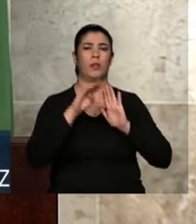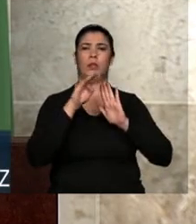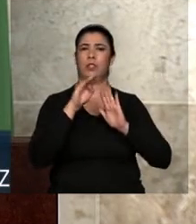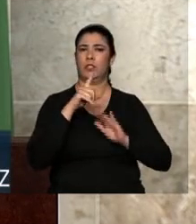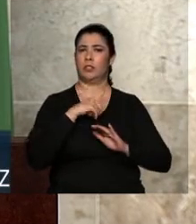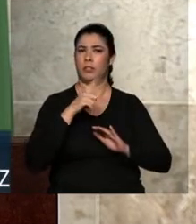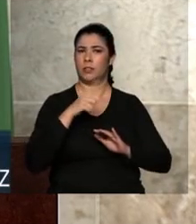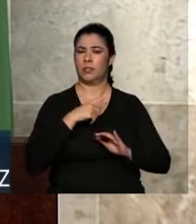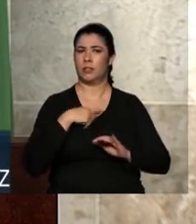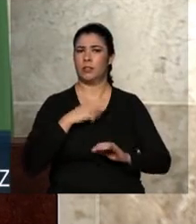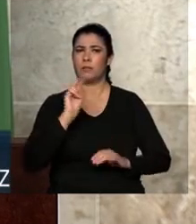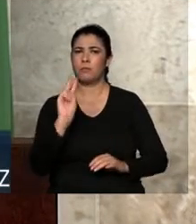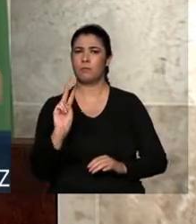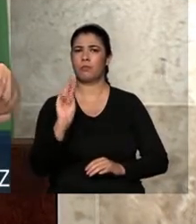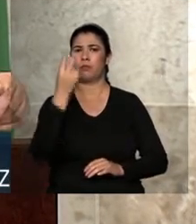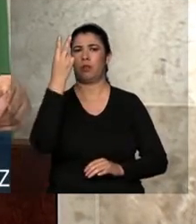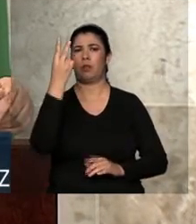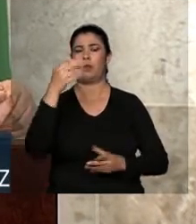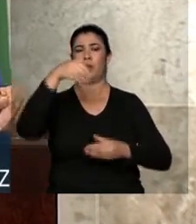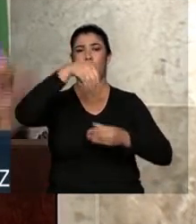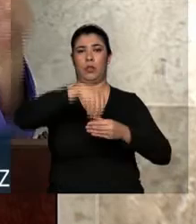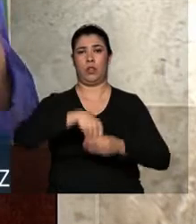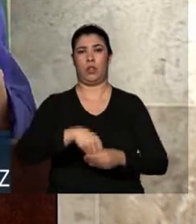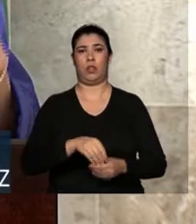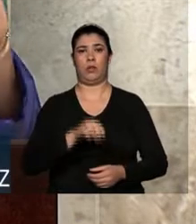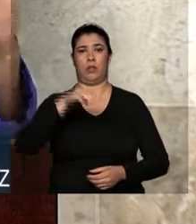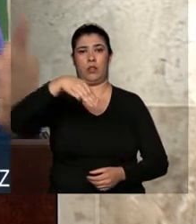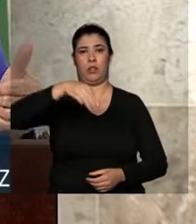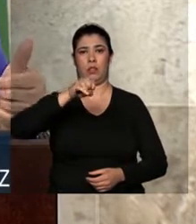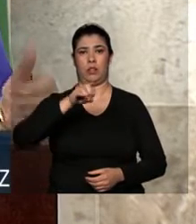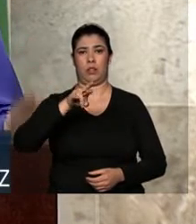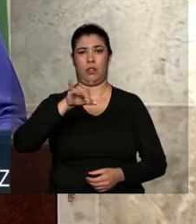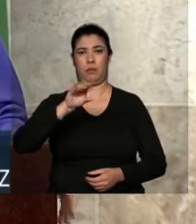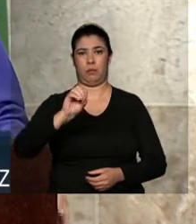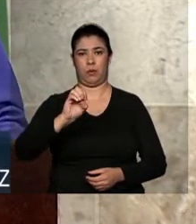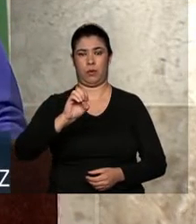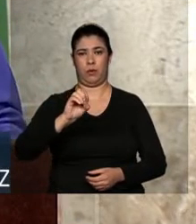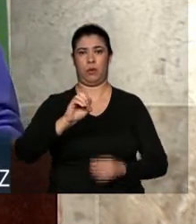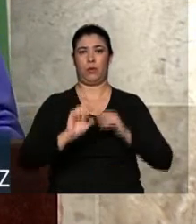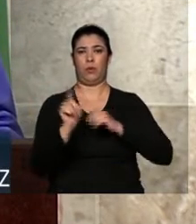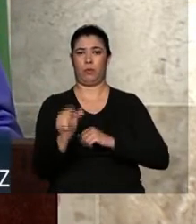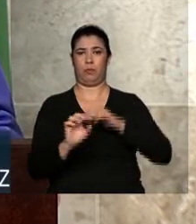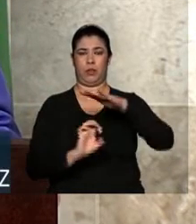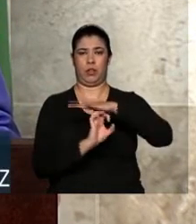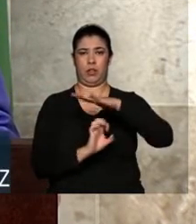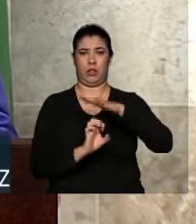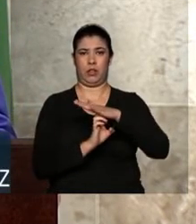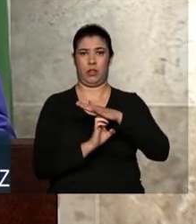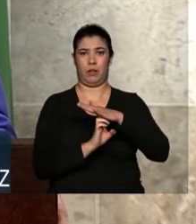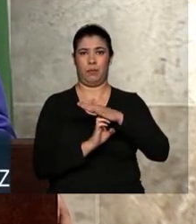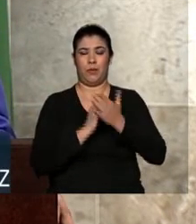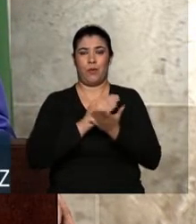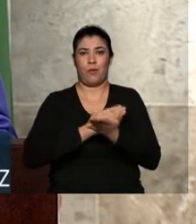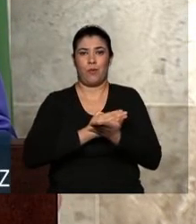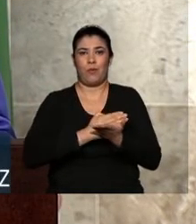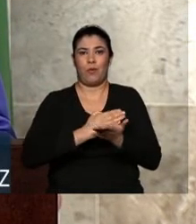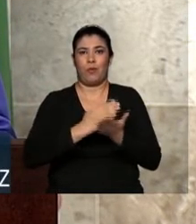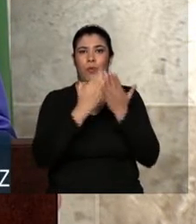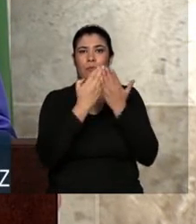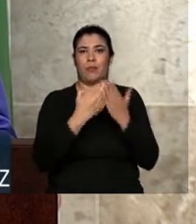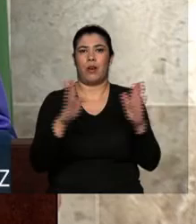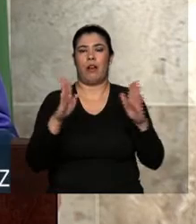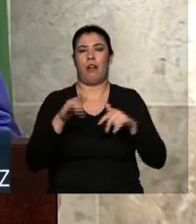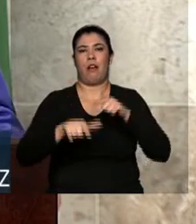reconhece nas pequenas e microempresas a porta de entrada para os jovens no mundo do trabalho.